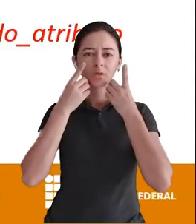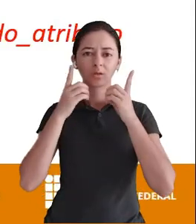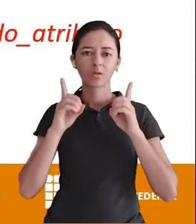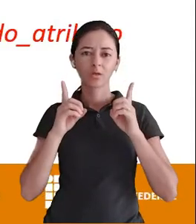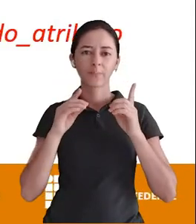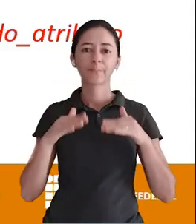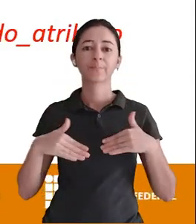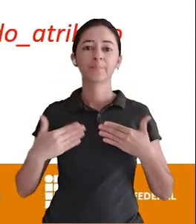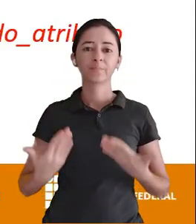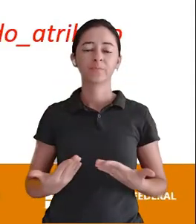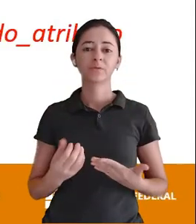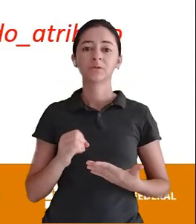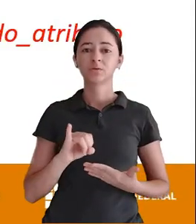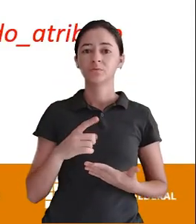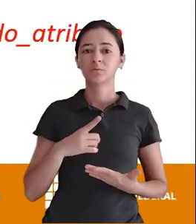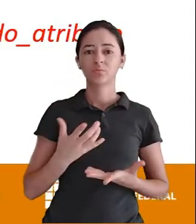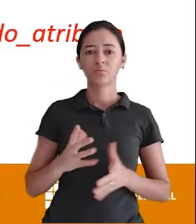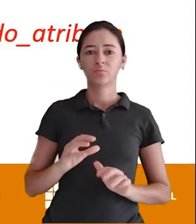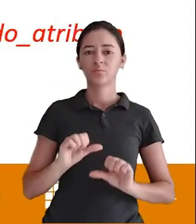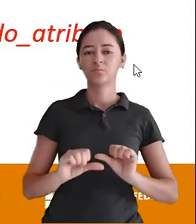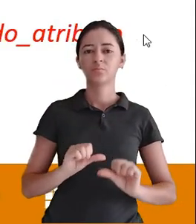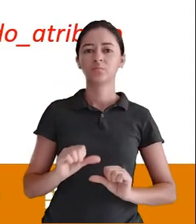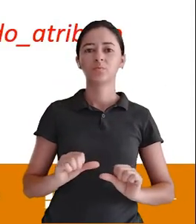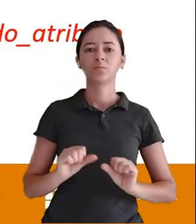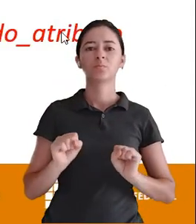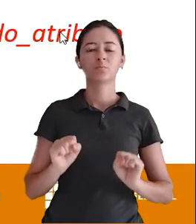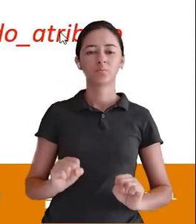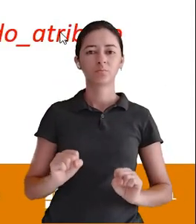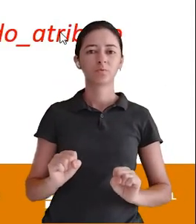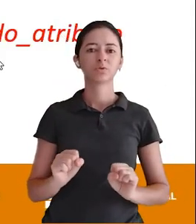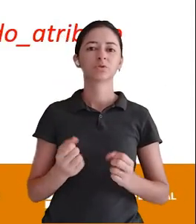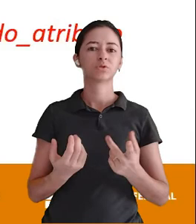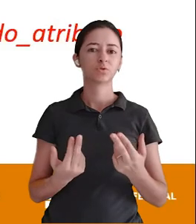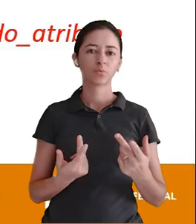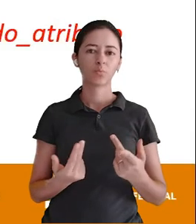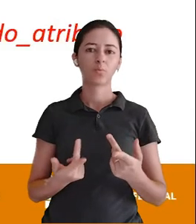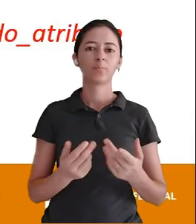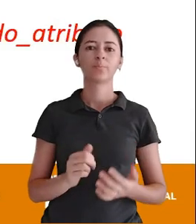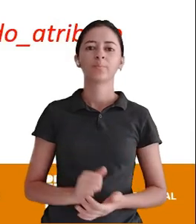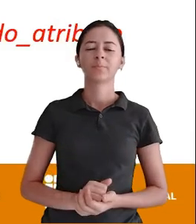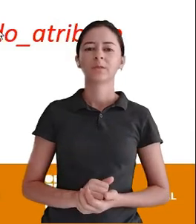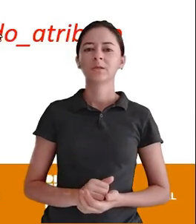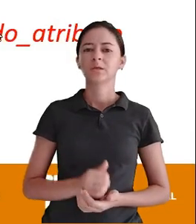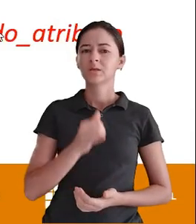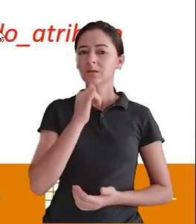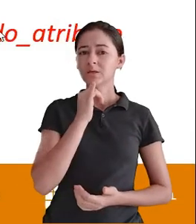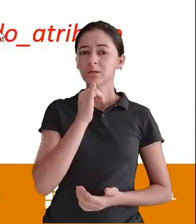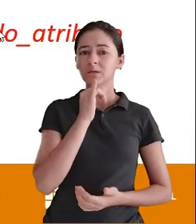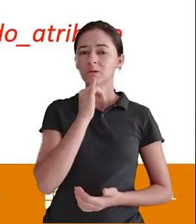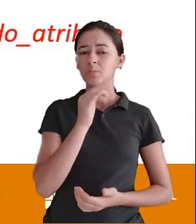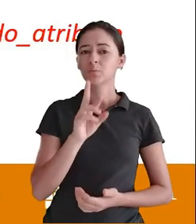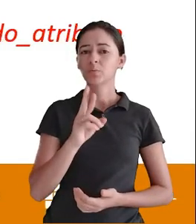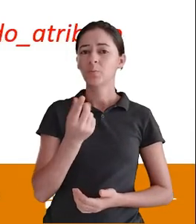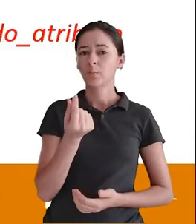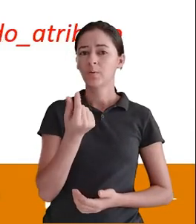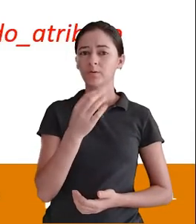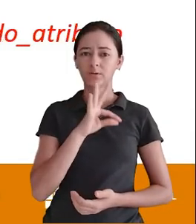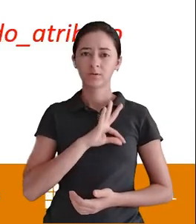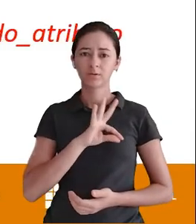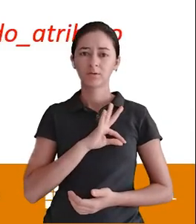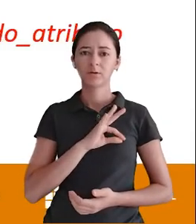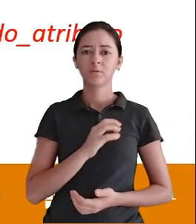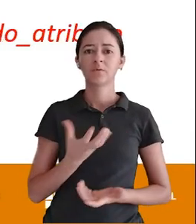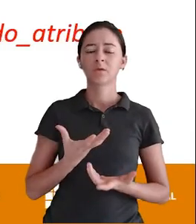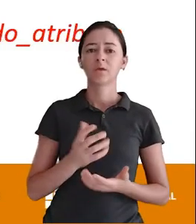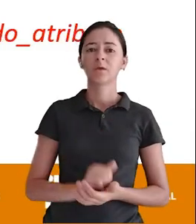Se você não quiser Mudar Você deixa o mesmo Do atributo Que já existe Suponemos que Esse seja o atributo Renda E você quer mudar